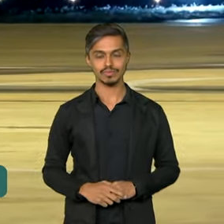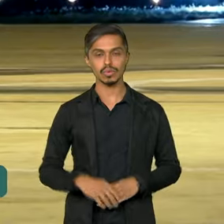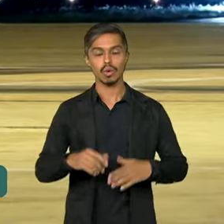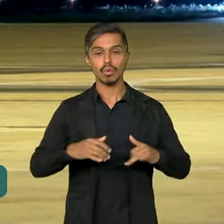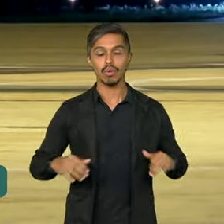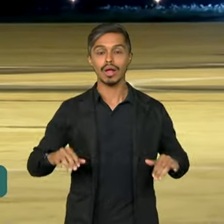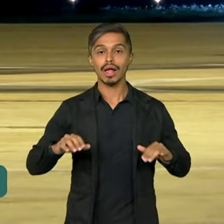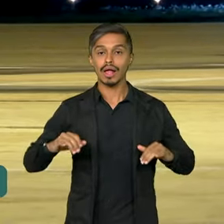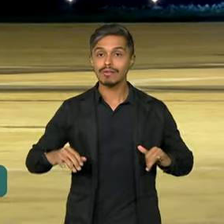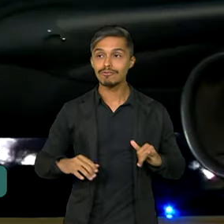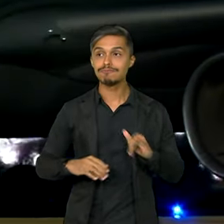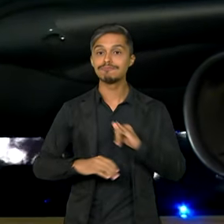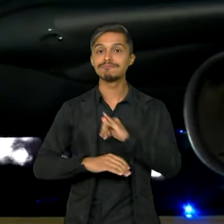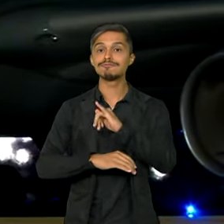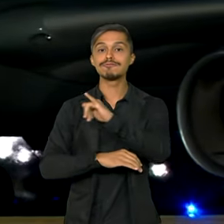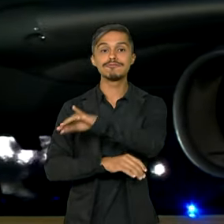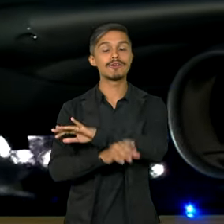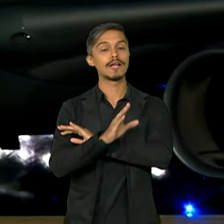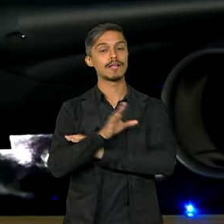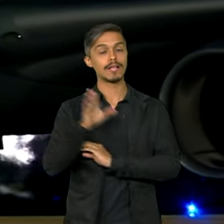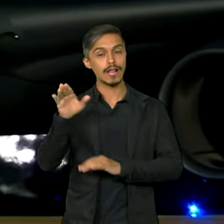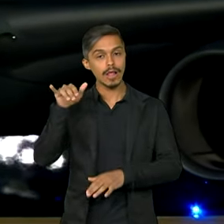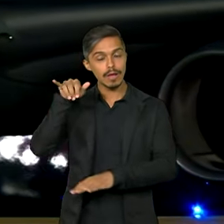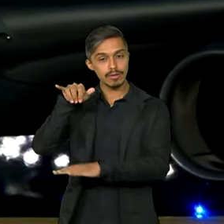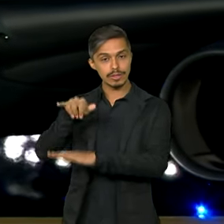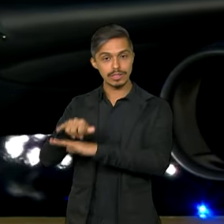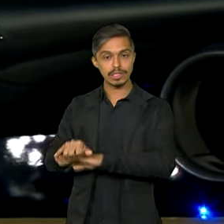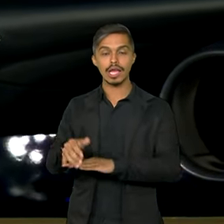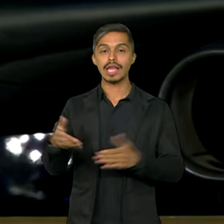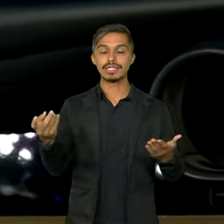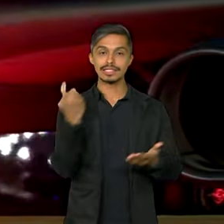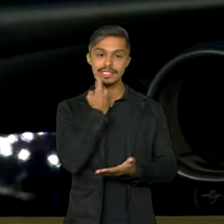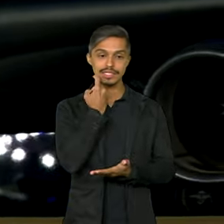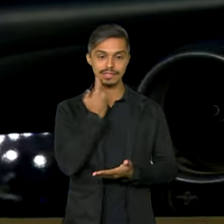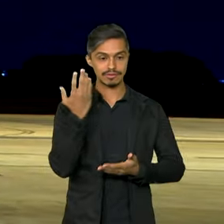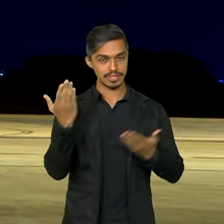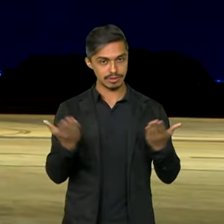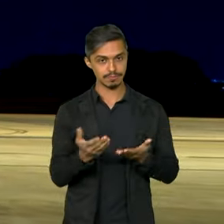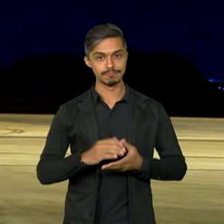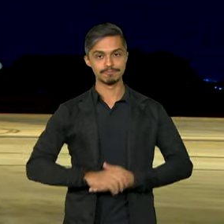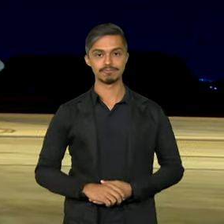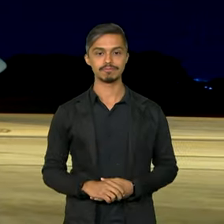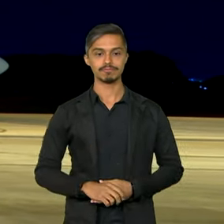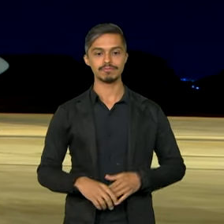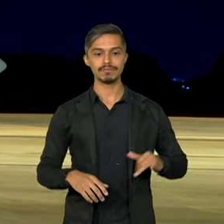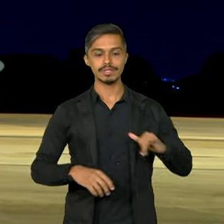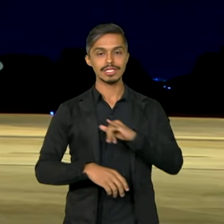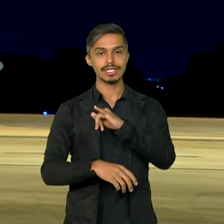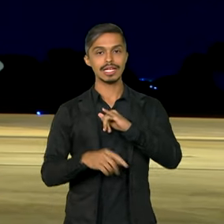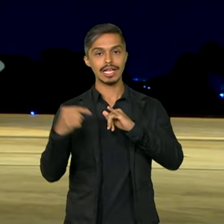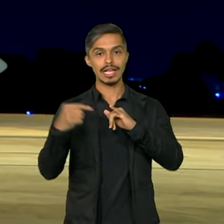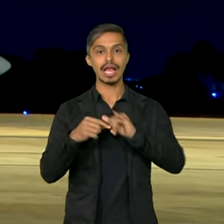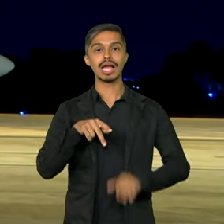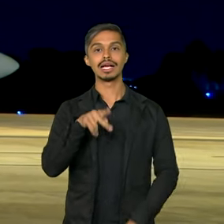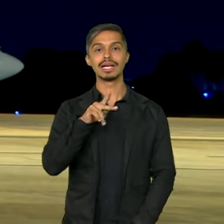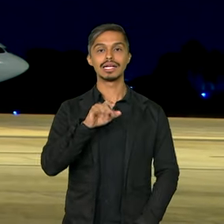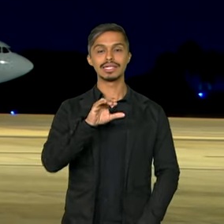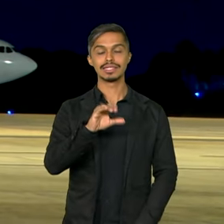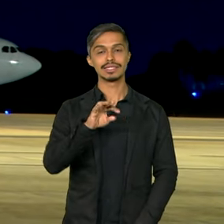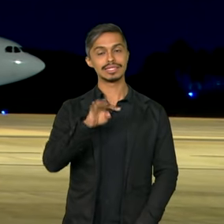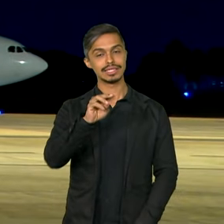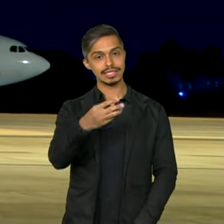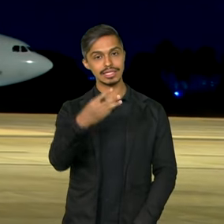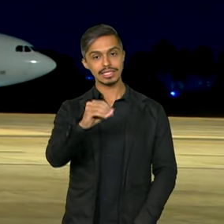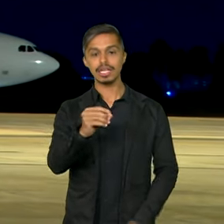brasileiros no Líbano deve pousar em Beirute nesta sexta-feira. A aeronave KC-30 retorna no